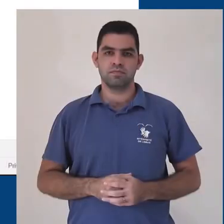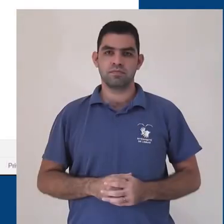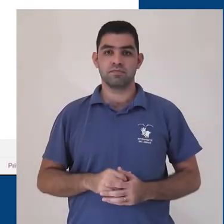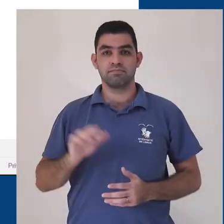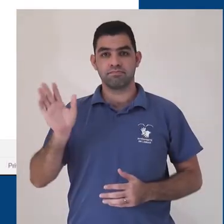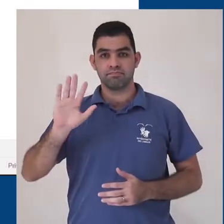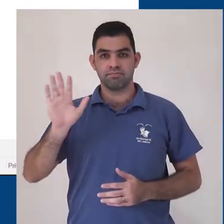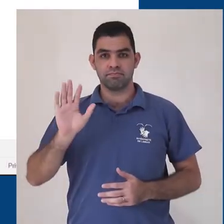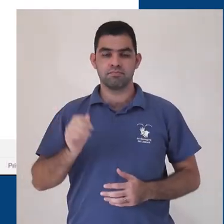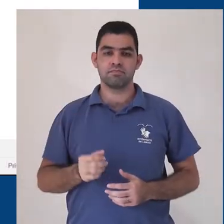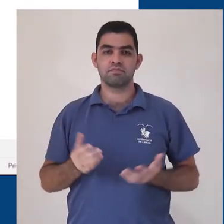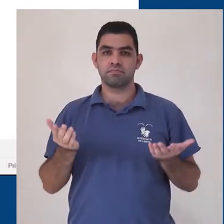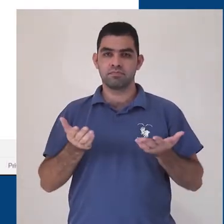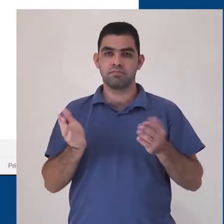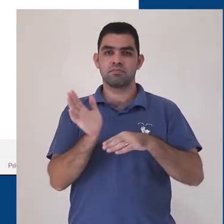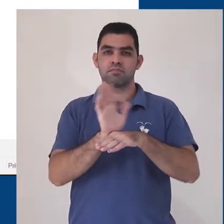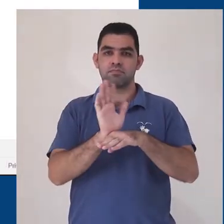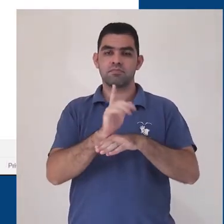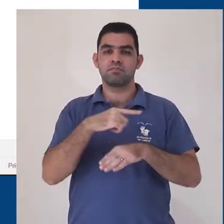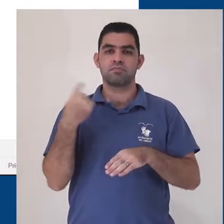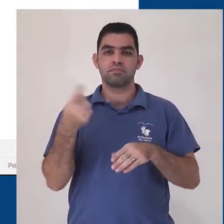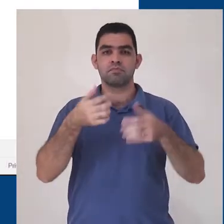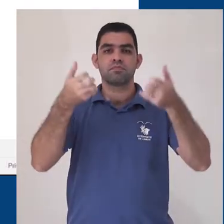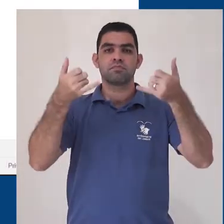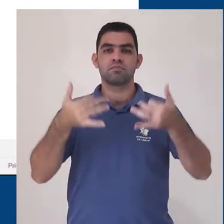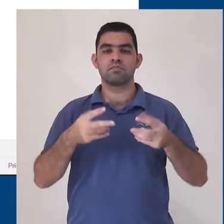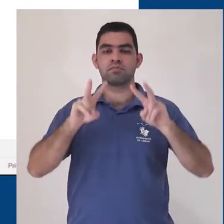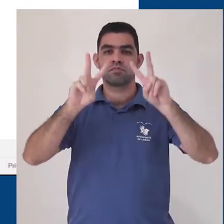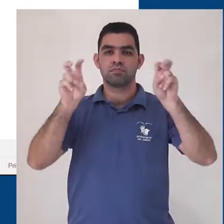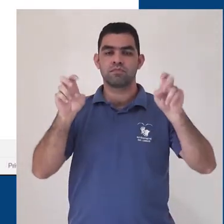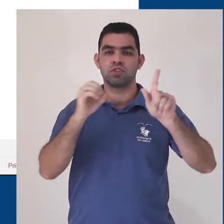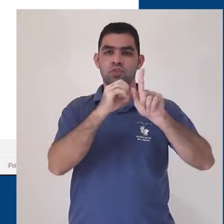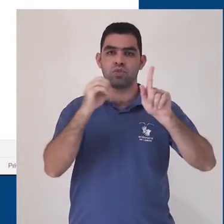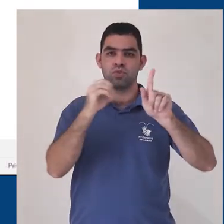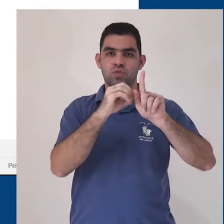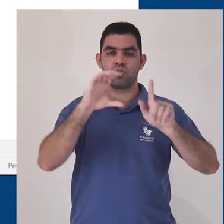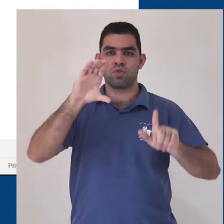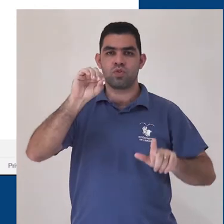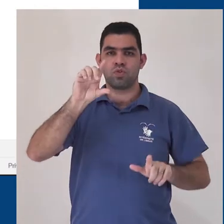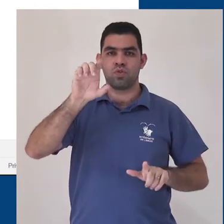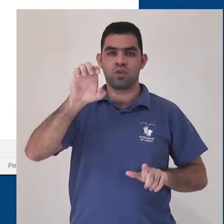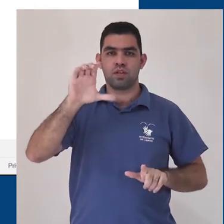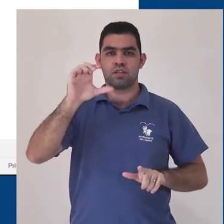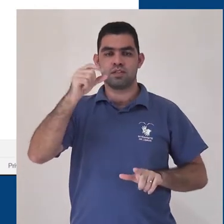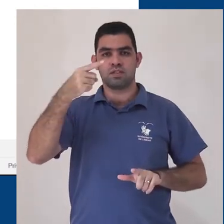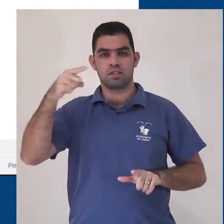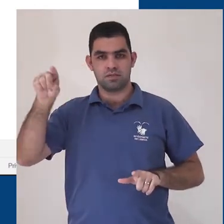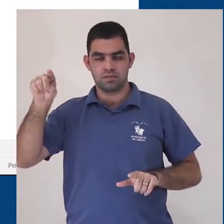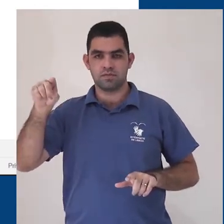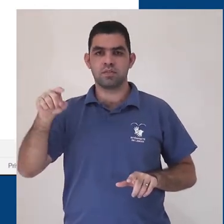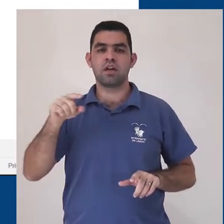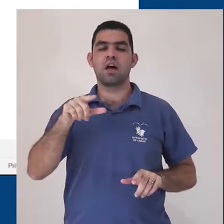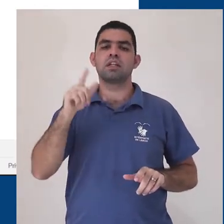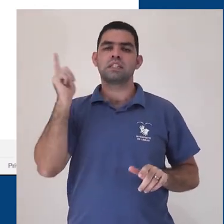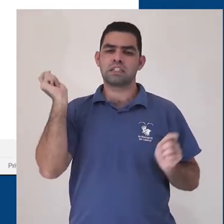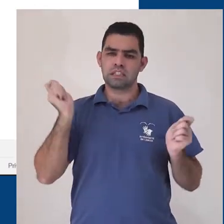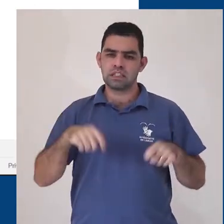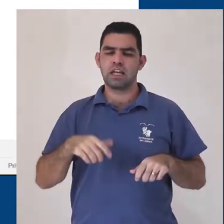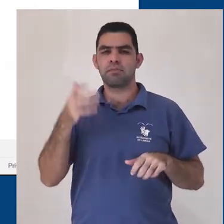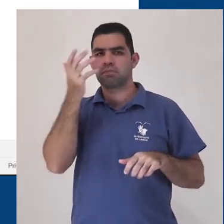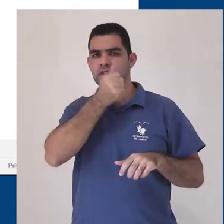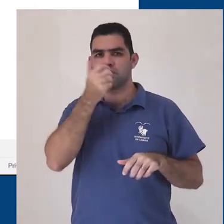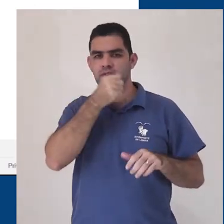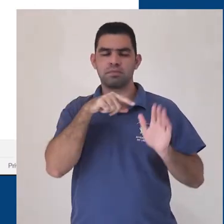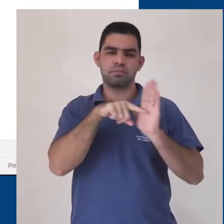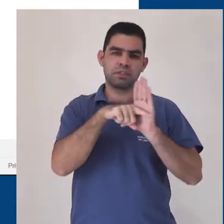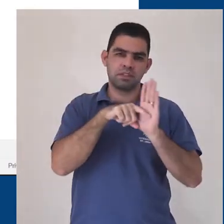Olá! Neste vídeo vamos falar sobre o Google Coleções. Esta é uma ótima ferramenta para não perder imagens e pesquisas que